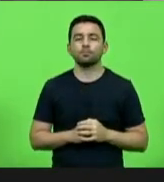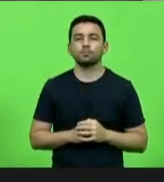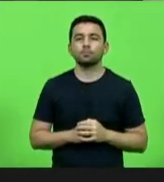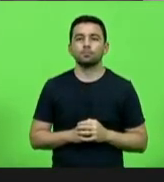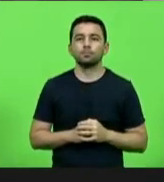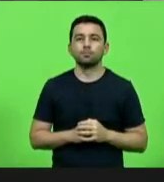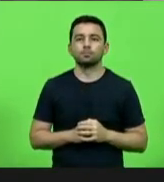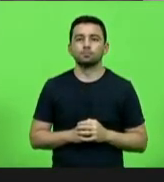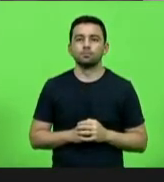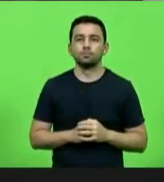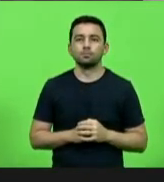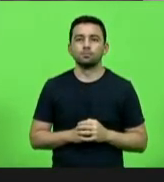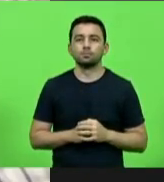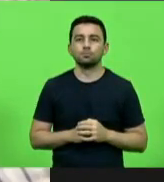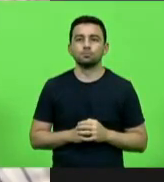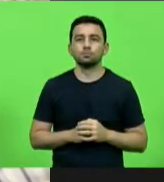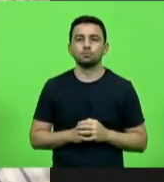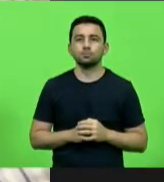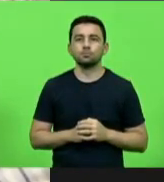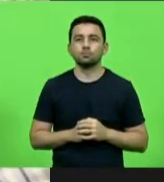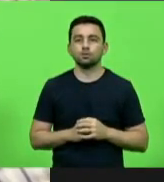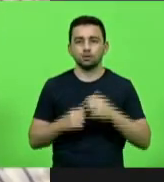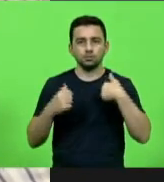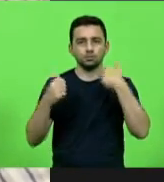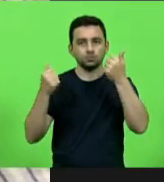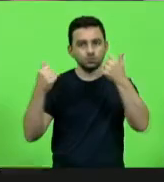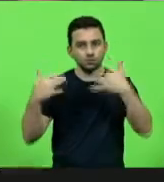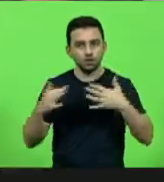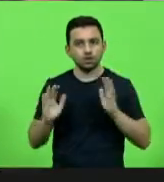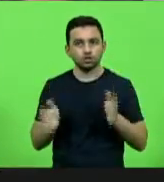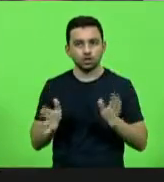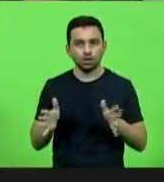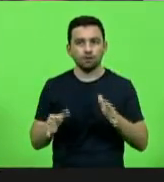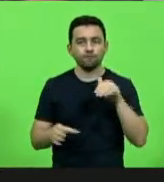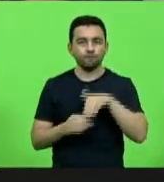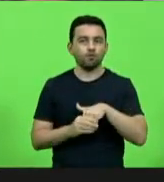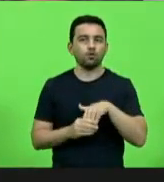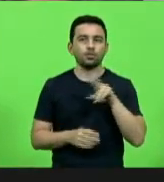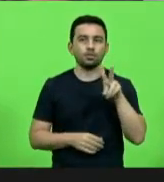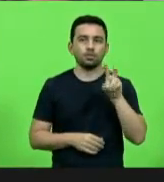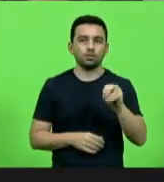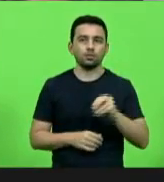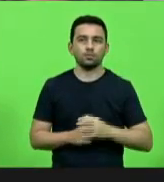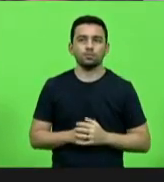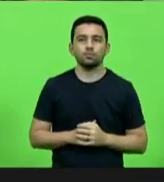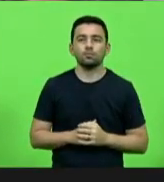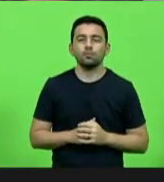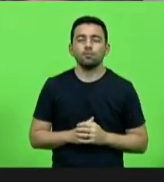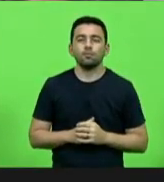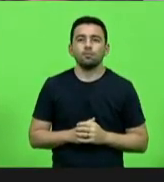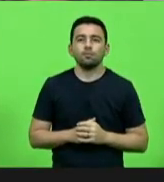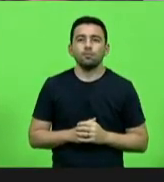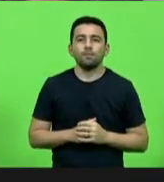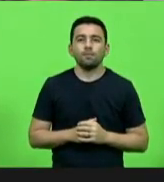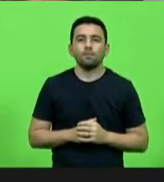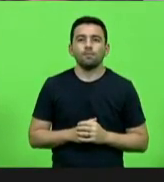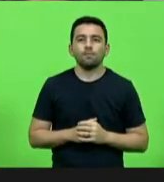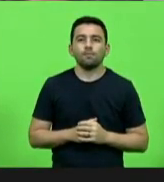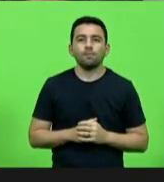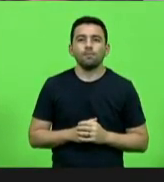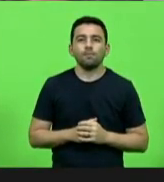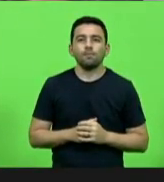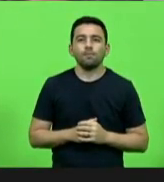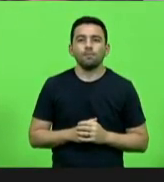coloquei no plenário eu voto não. Deputado Ivan Nats vota não, senhor presidente. Como